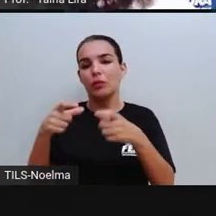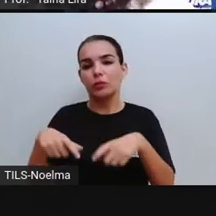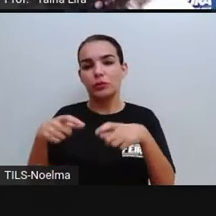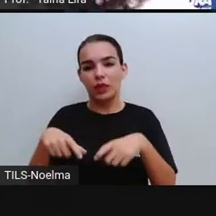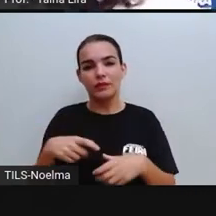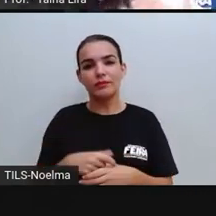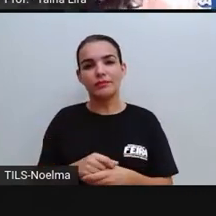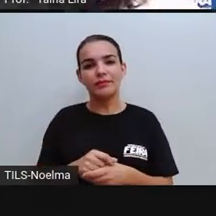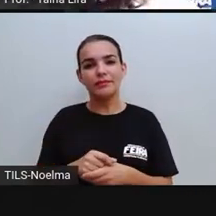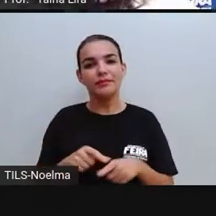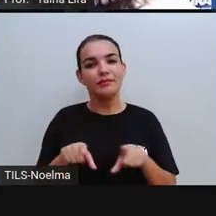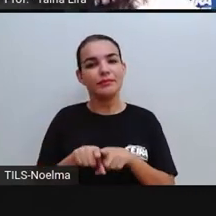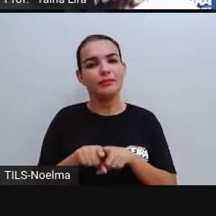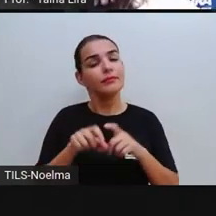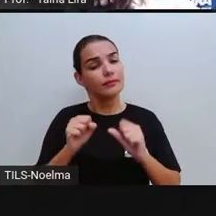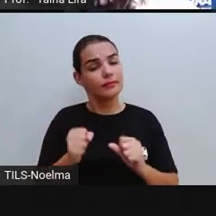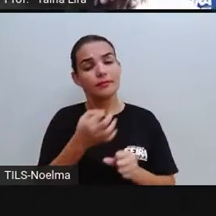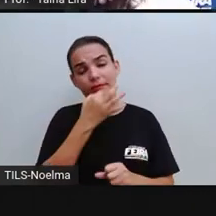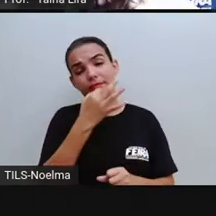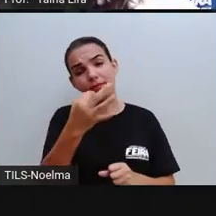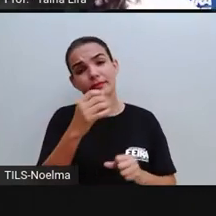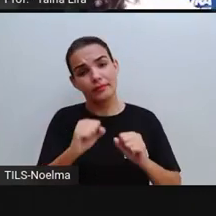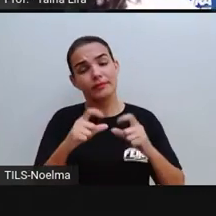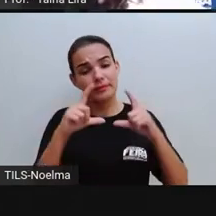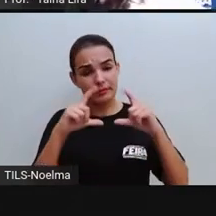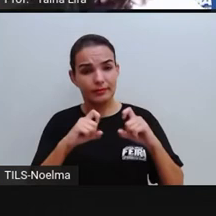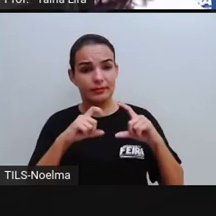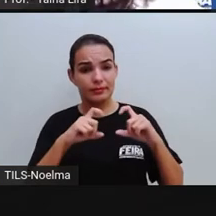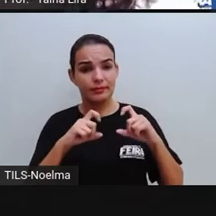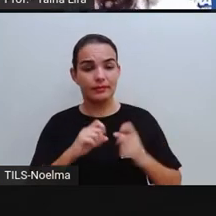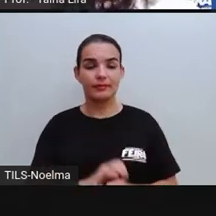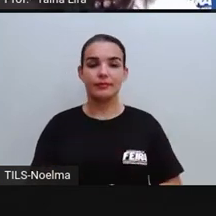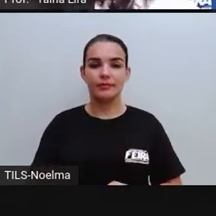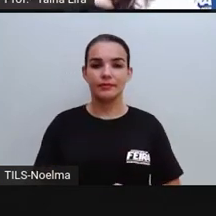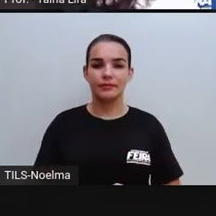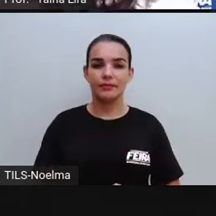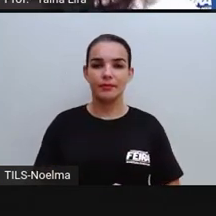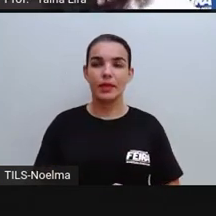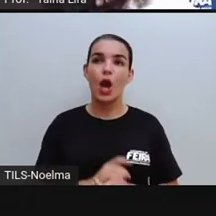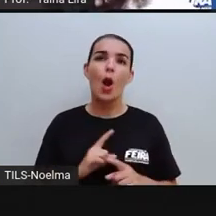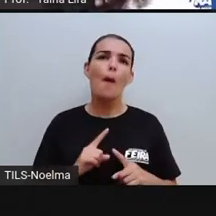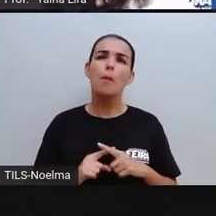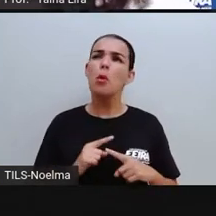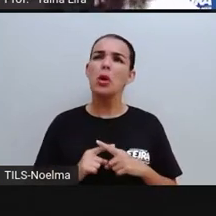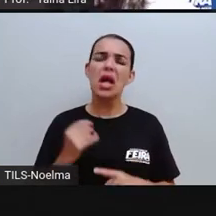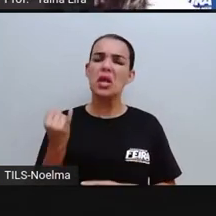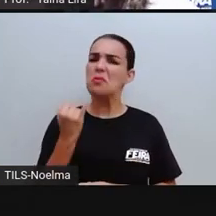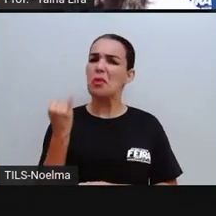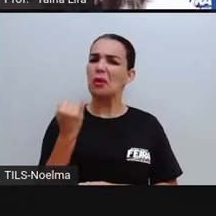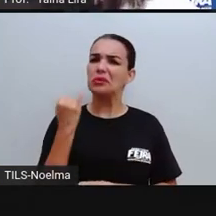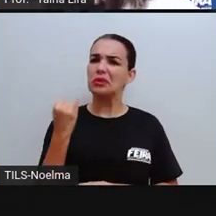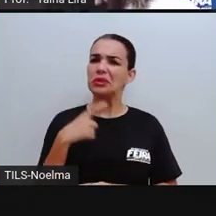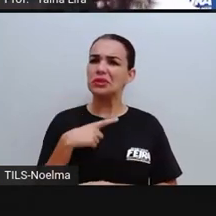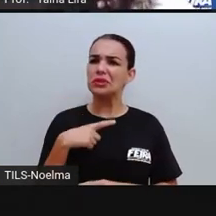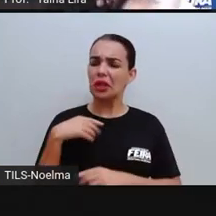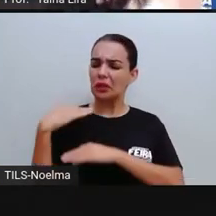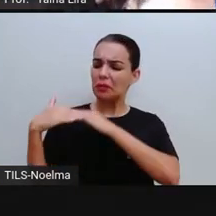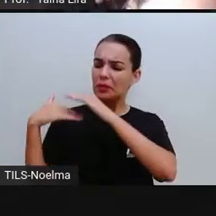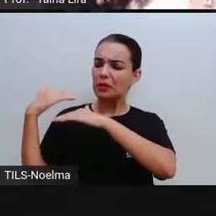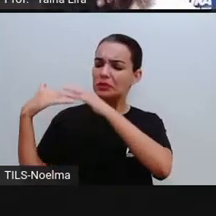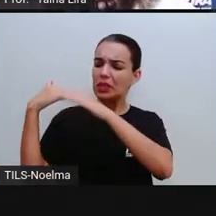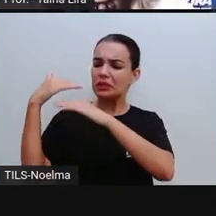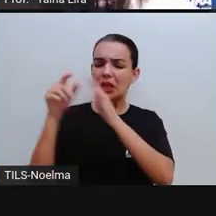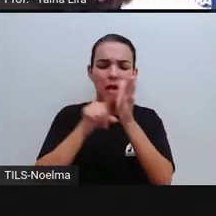essa sugestão da gente investigar através da fotografia. E por que que isso é importante a gente fazer esse processo aí de